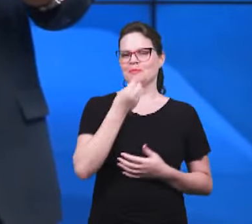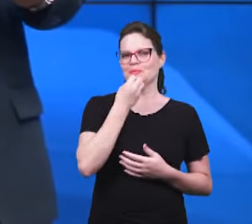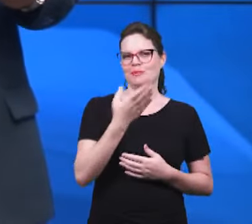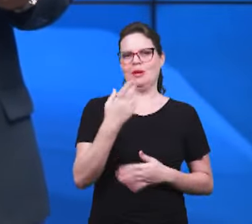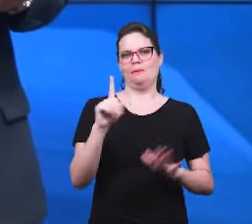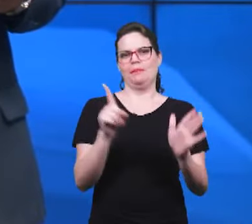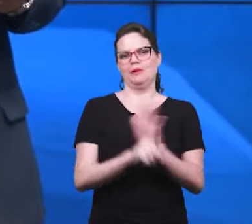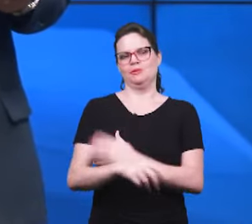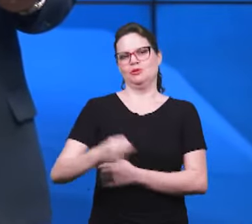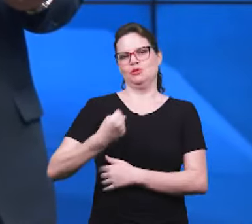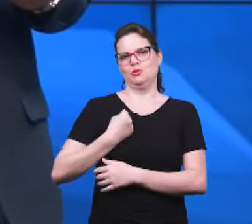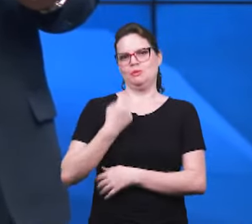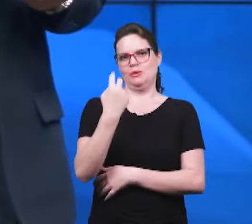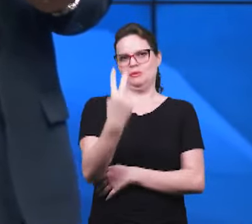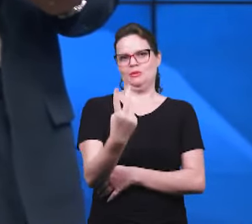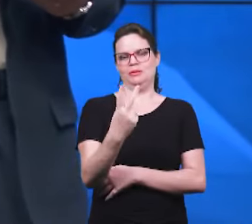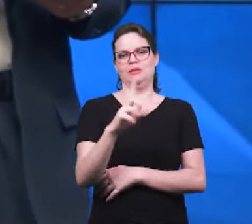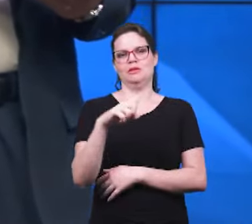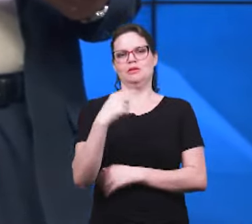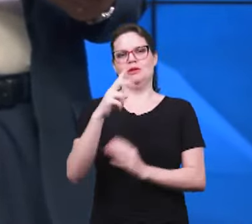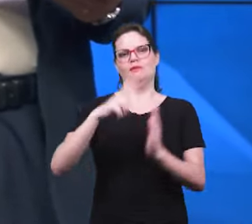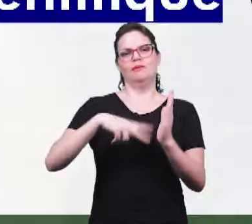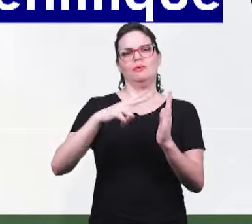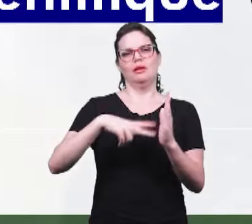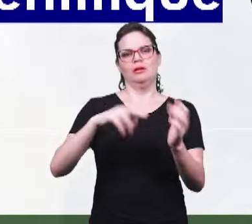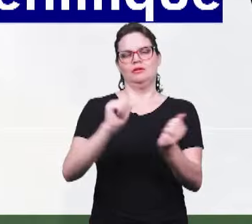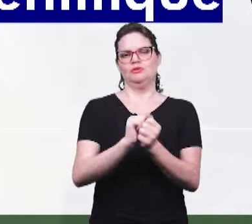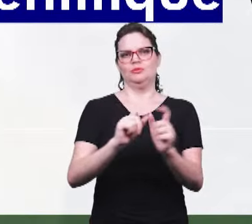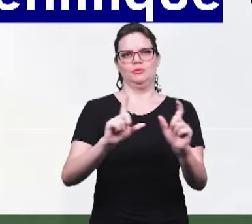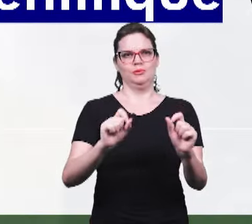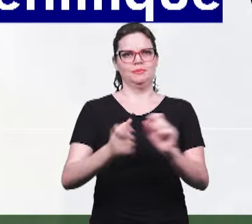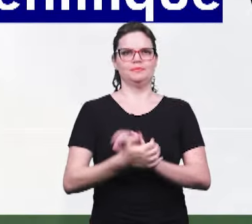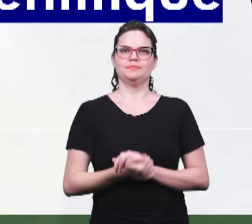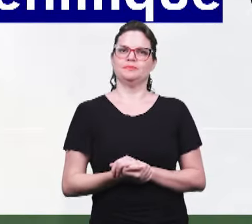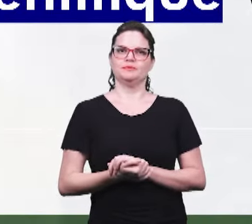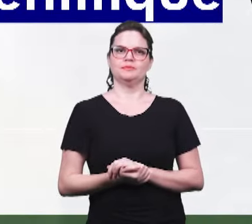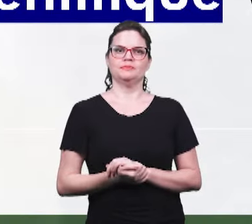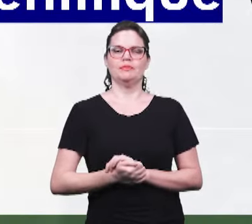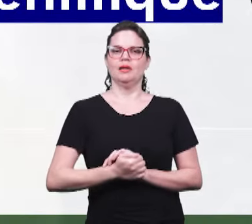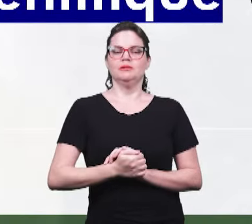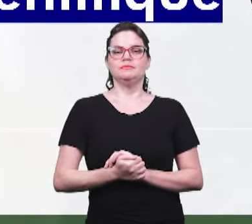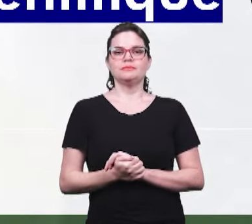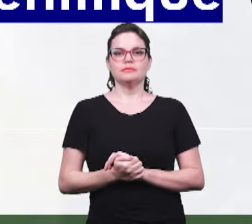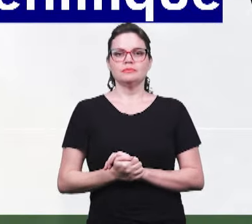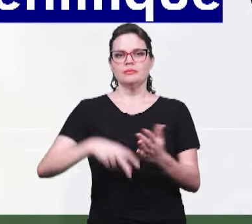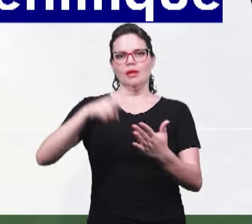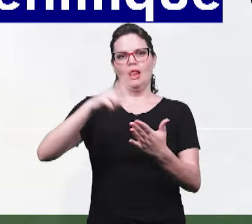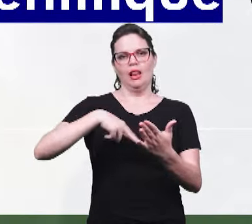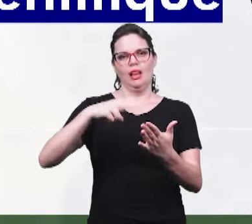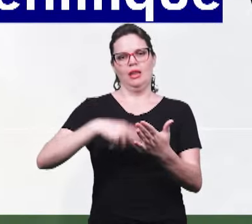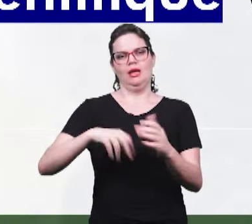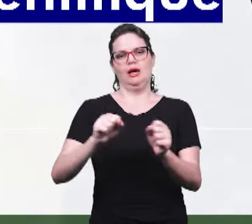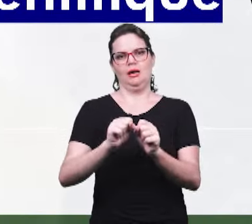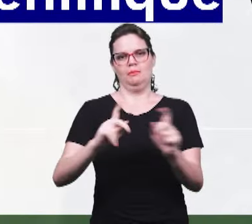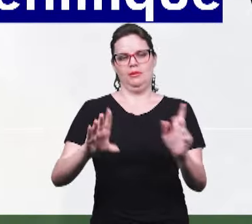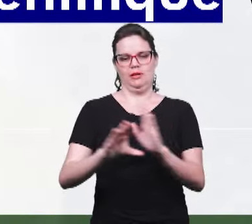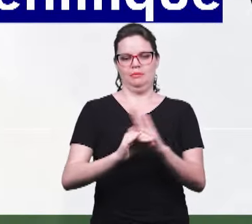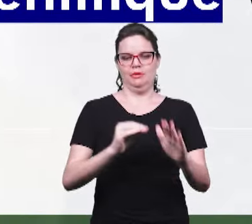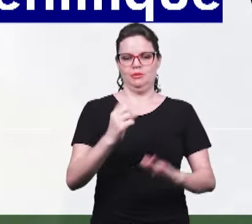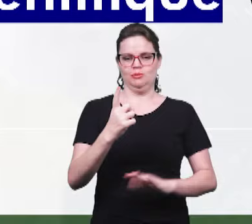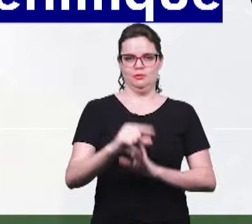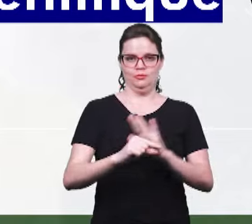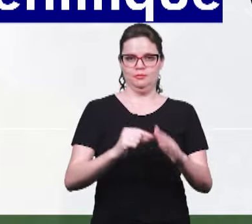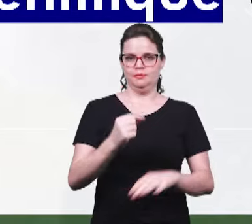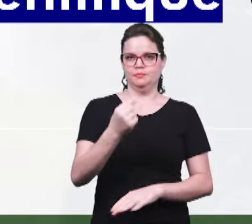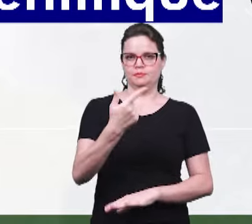número 2. Agora nós vamos ler juntos e ela diz assim. Ao ler Apocalipse, capítulo 1, verso 2, quais